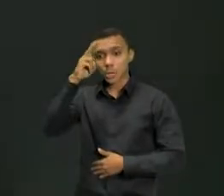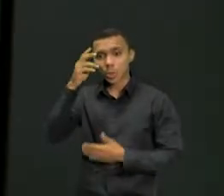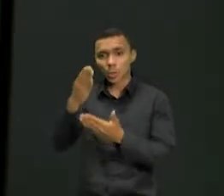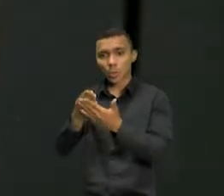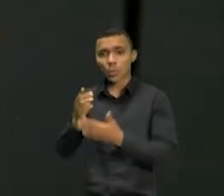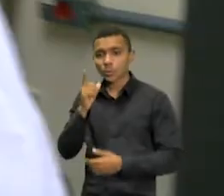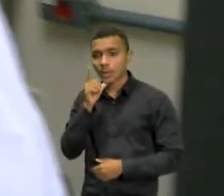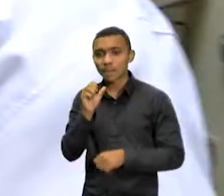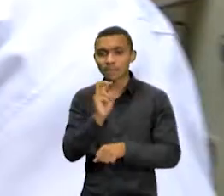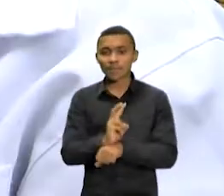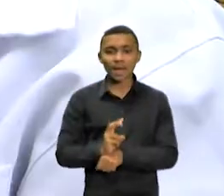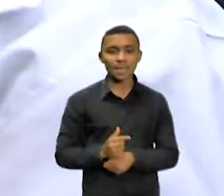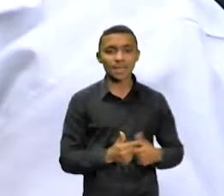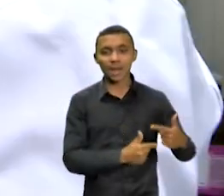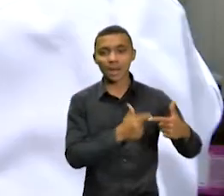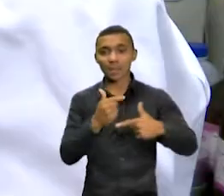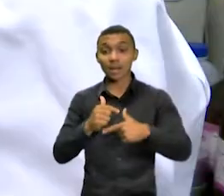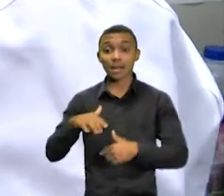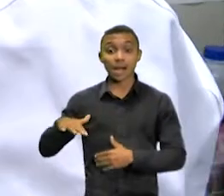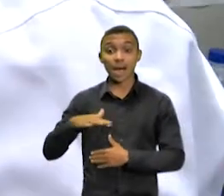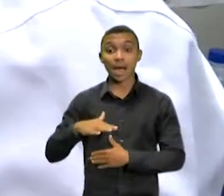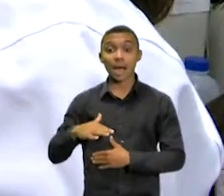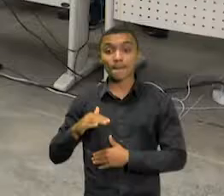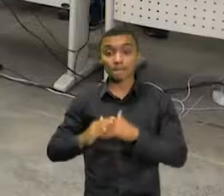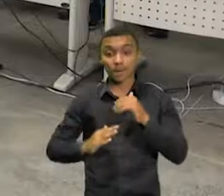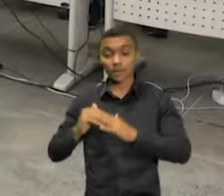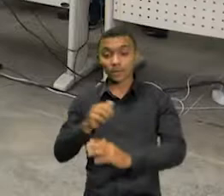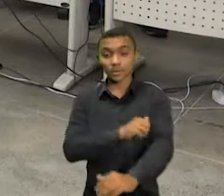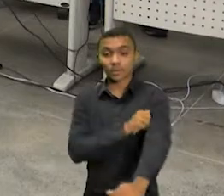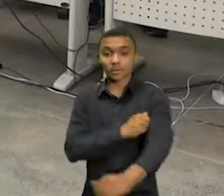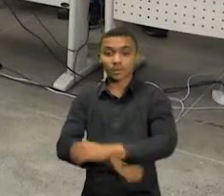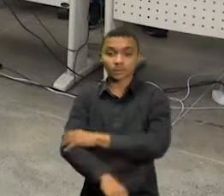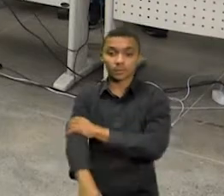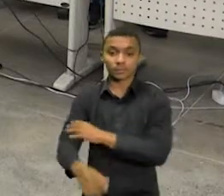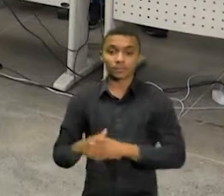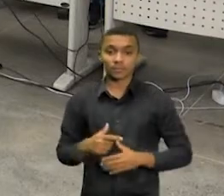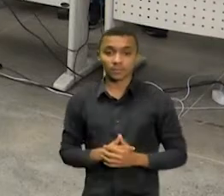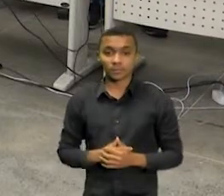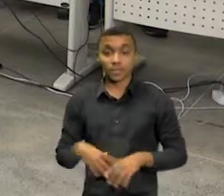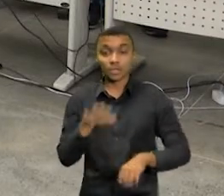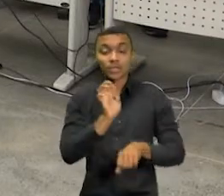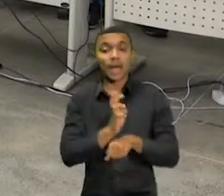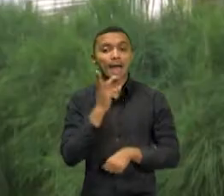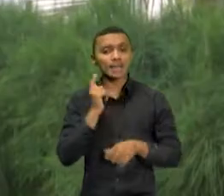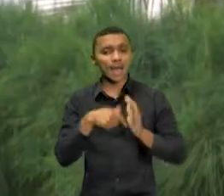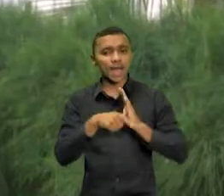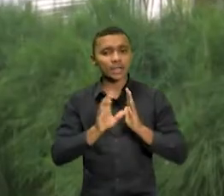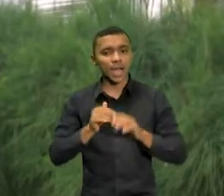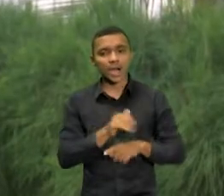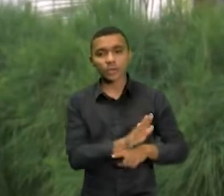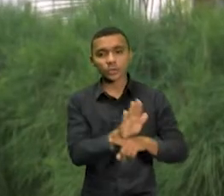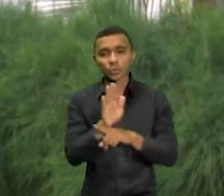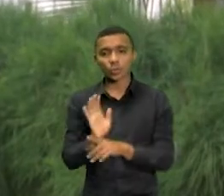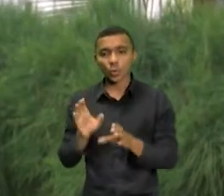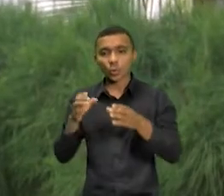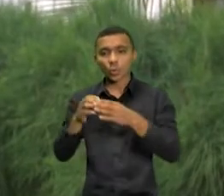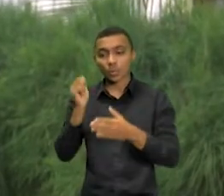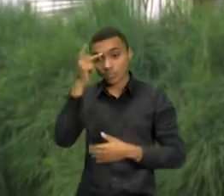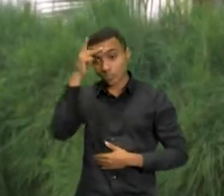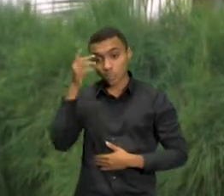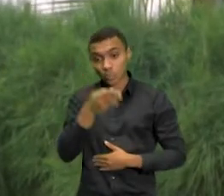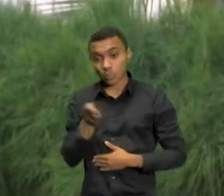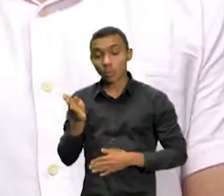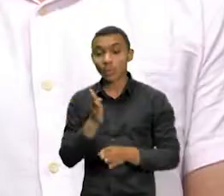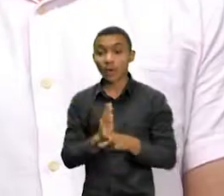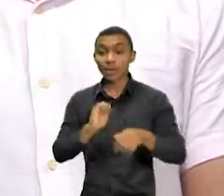crescimento profissional. Centro de Inteligência e Saúde do Estado auxilia gestores públicos e cearenses no enfrentamento à pandemia